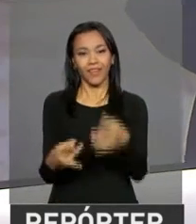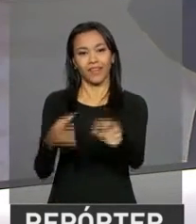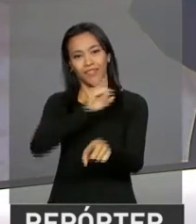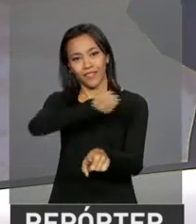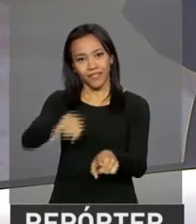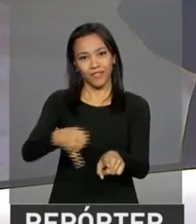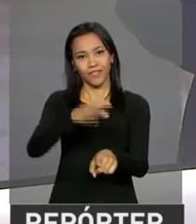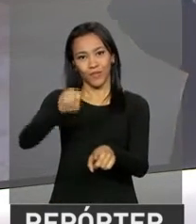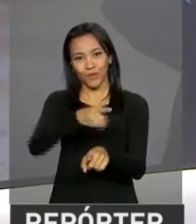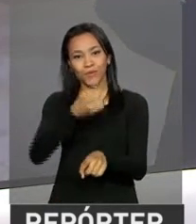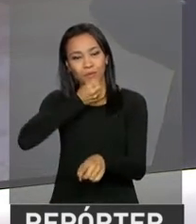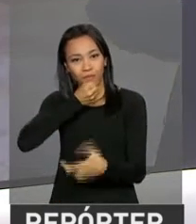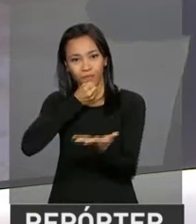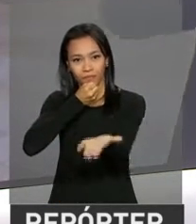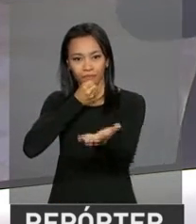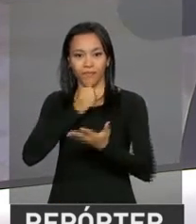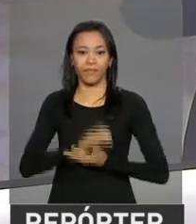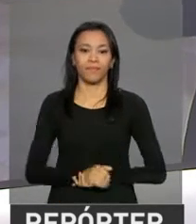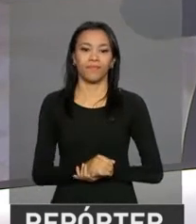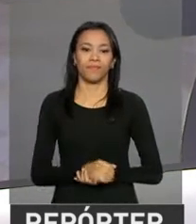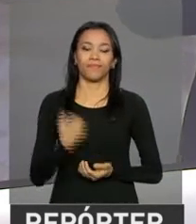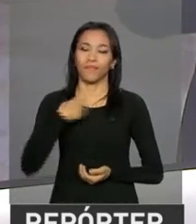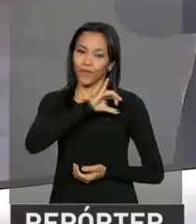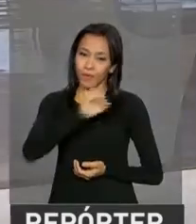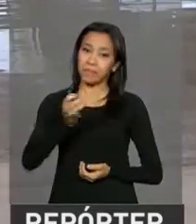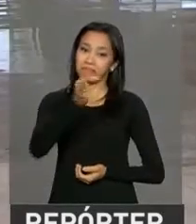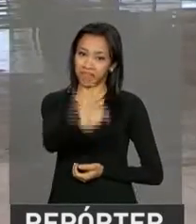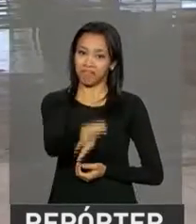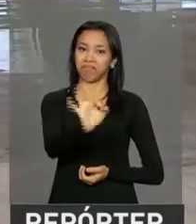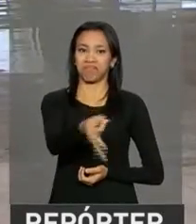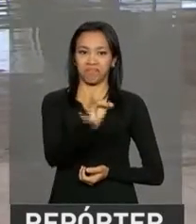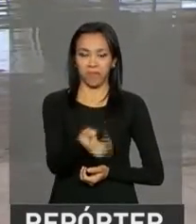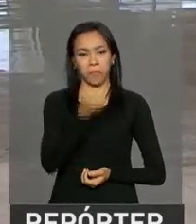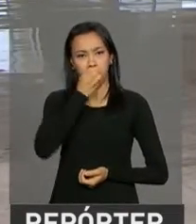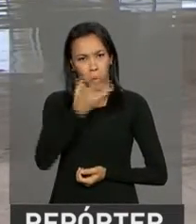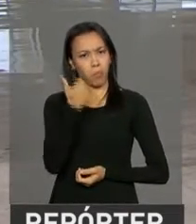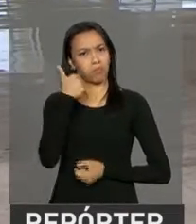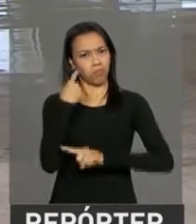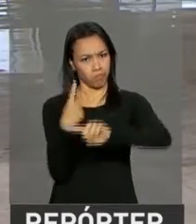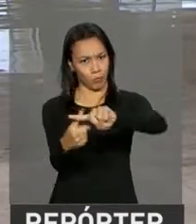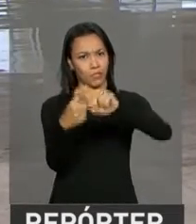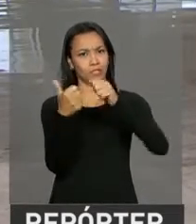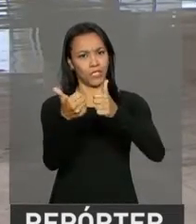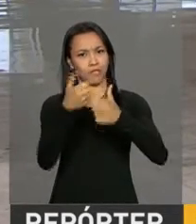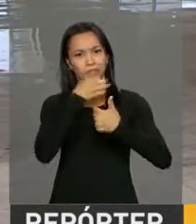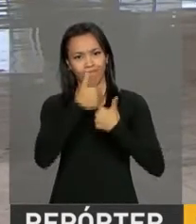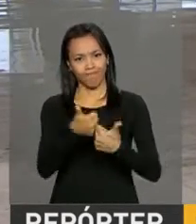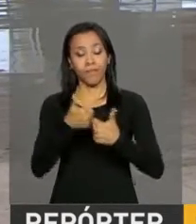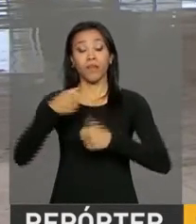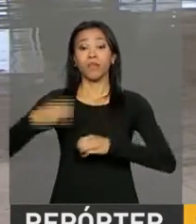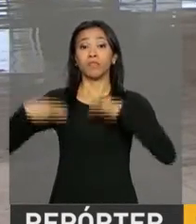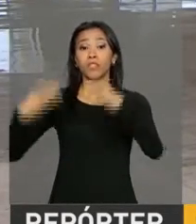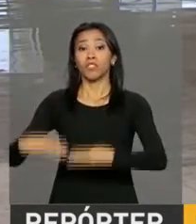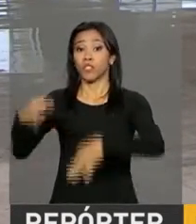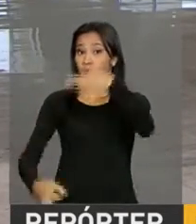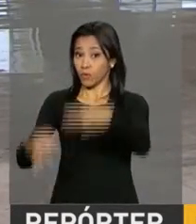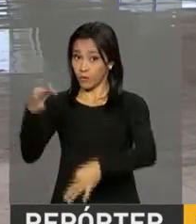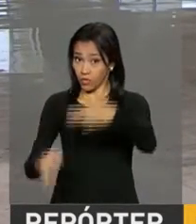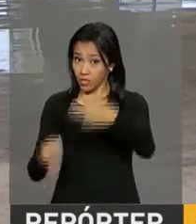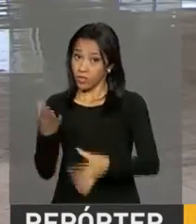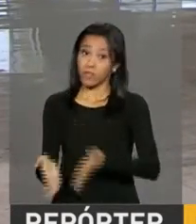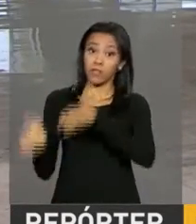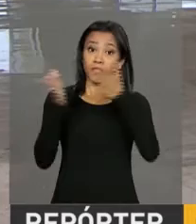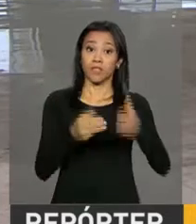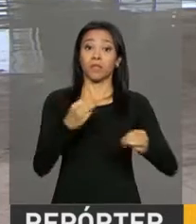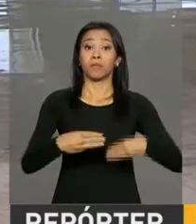no Palácio Planalto. Oi, João Pedro. Oi, Renata. Exatamente. Essa avaliação positiva foi feita pelos ministros da Justiça, Alexandre de Moraes, da